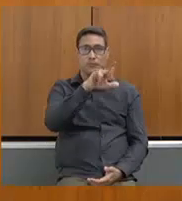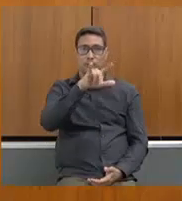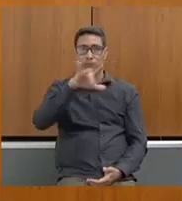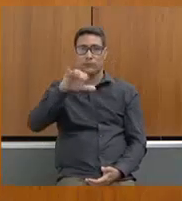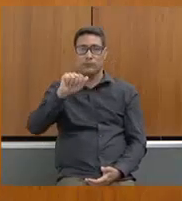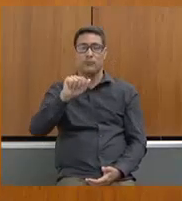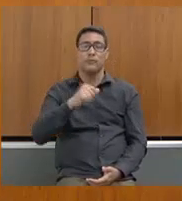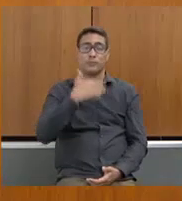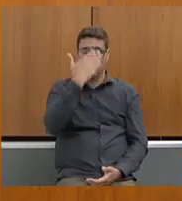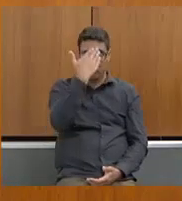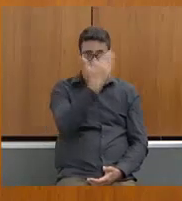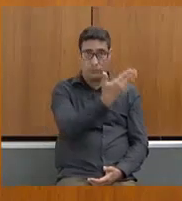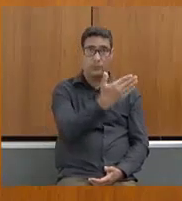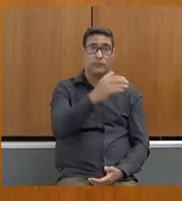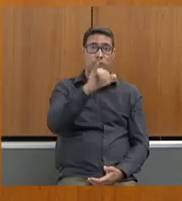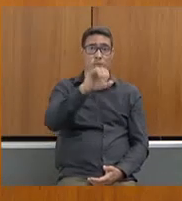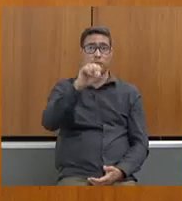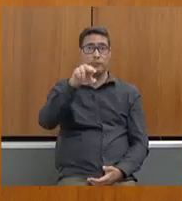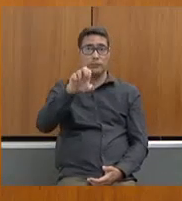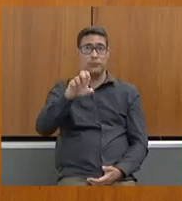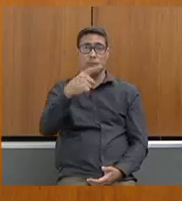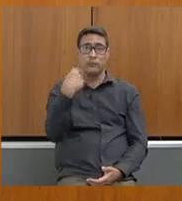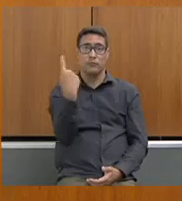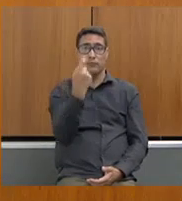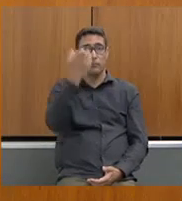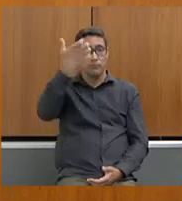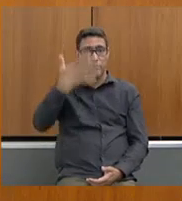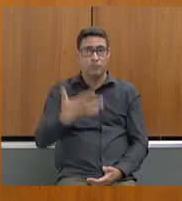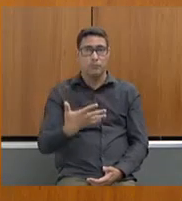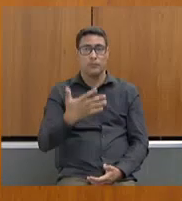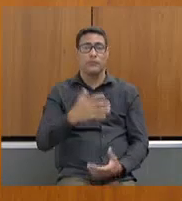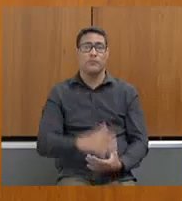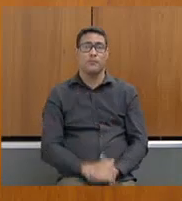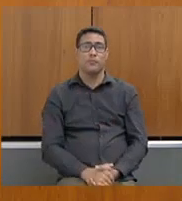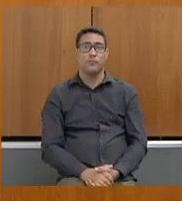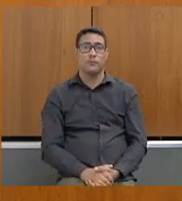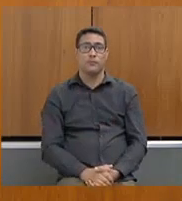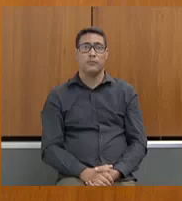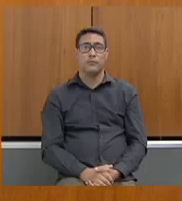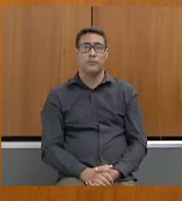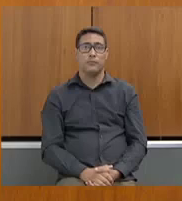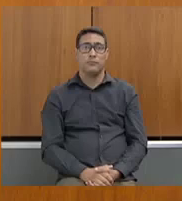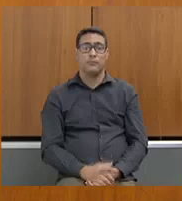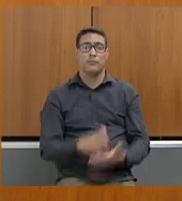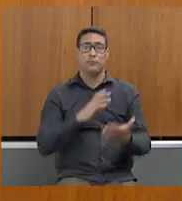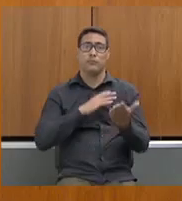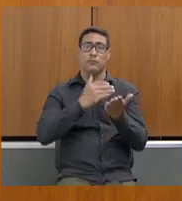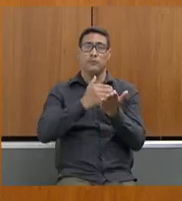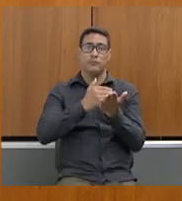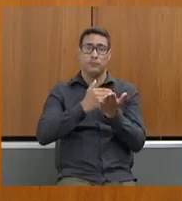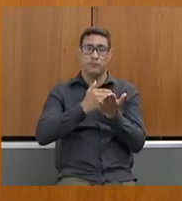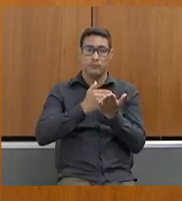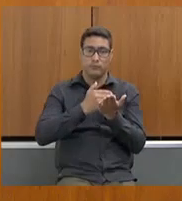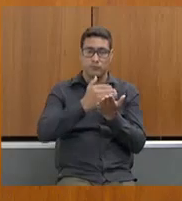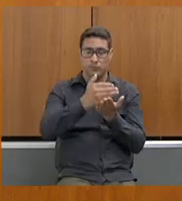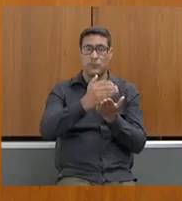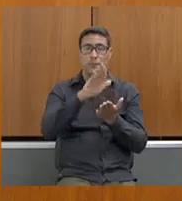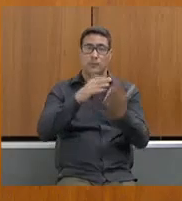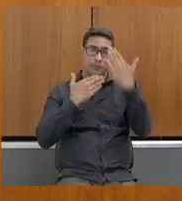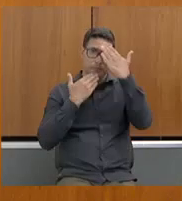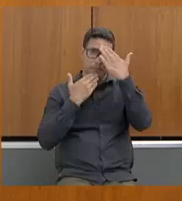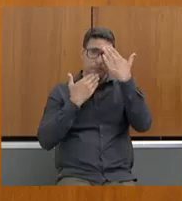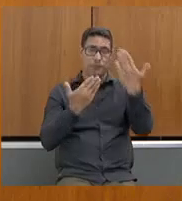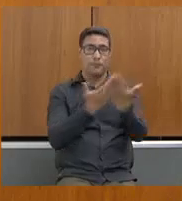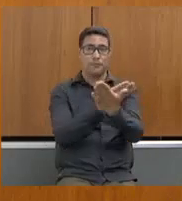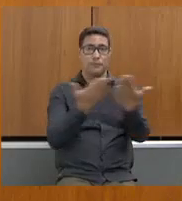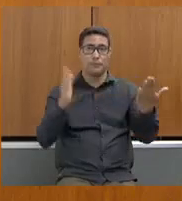deputado Eone Vinheiro, pelas suas contribuições. Eu quero, inicialmente, agradecer a todos